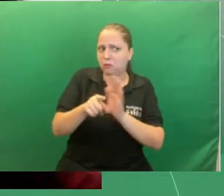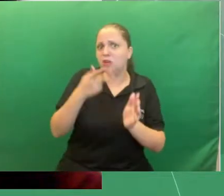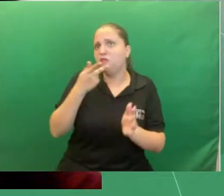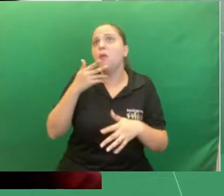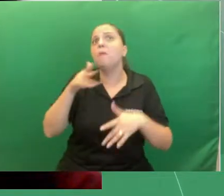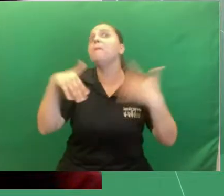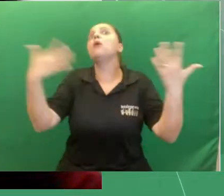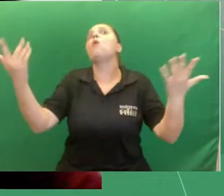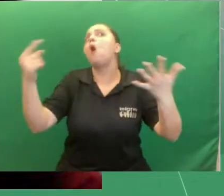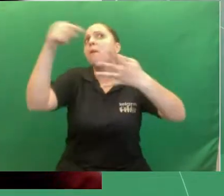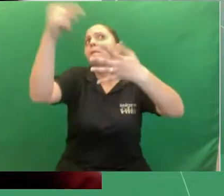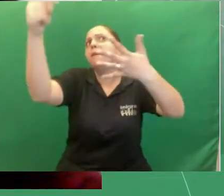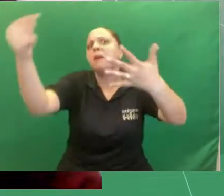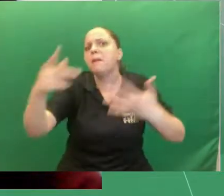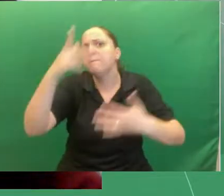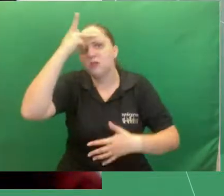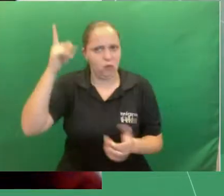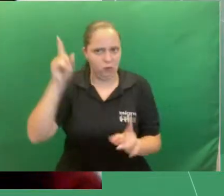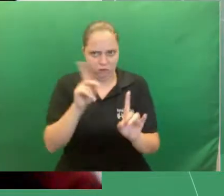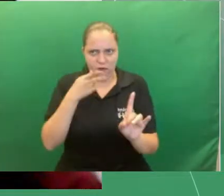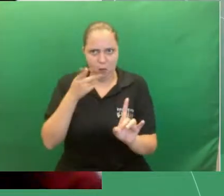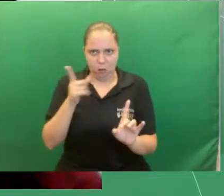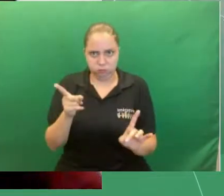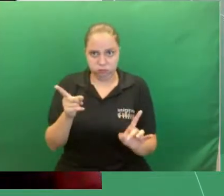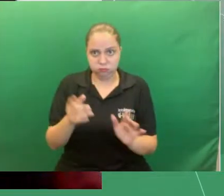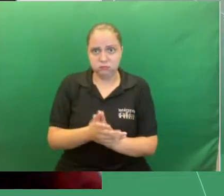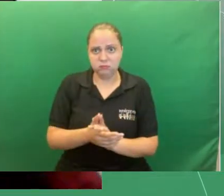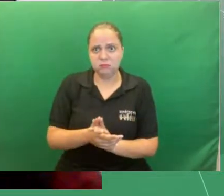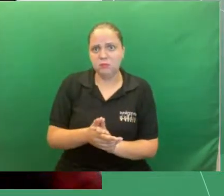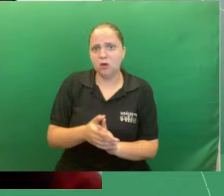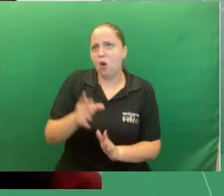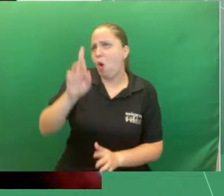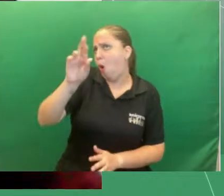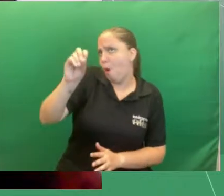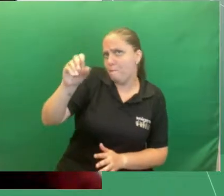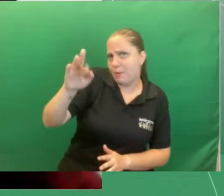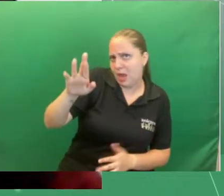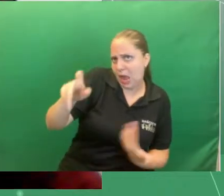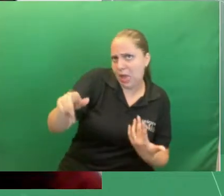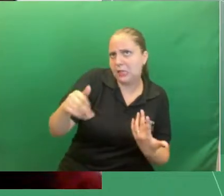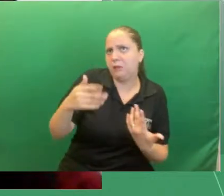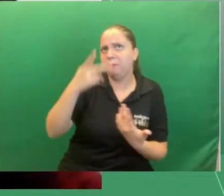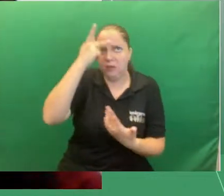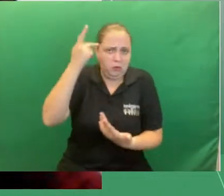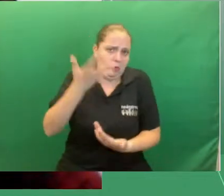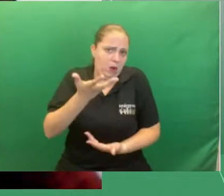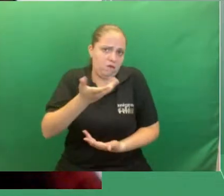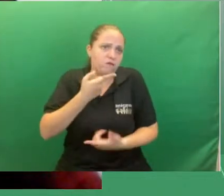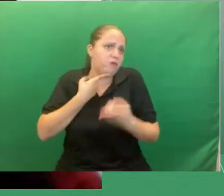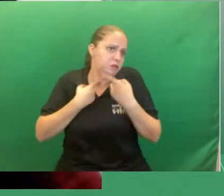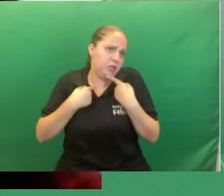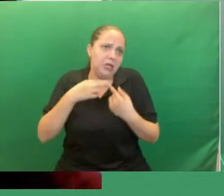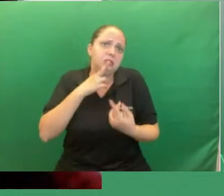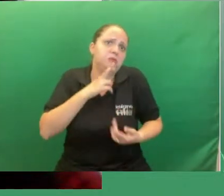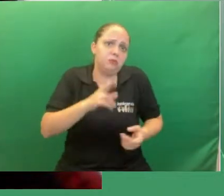da literatura assim a Roberta a Nelise tem tem muito a ver com a temática